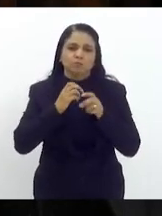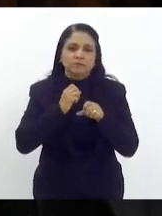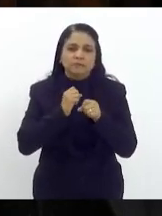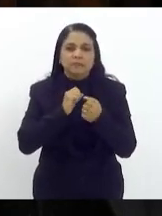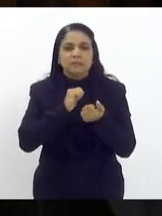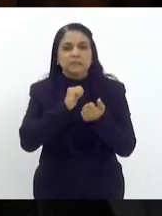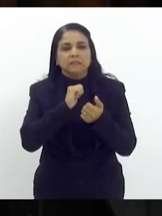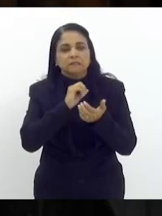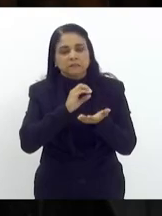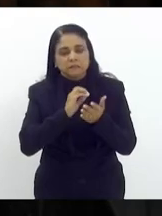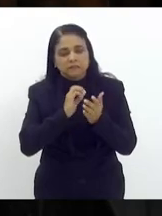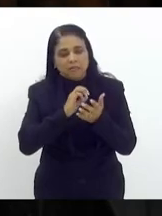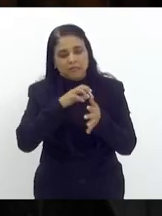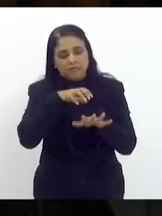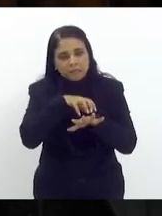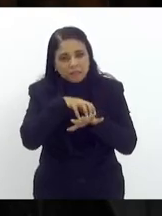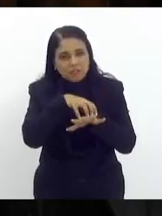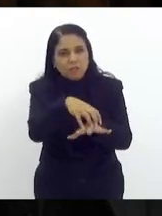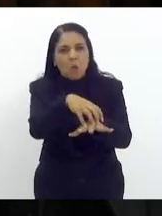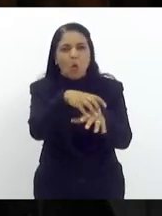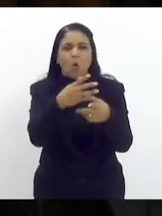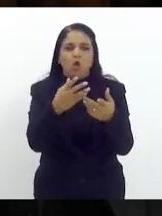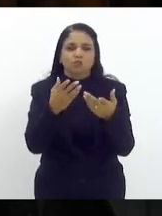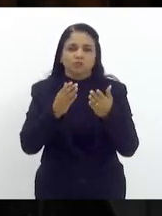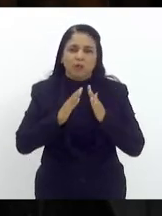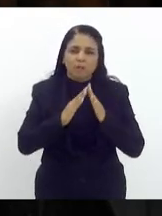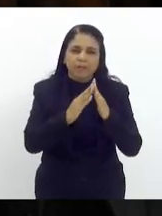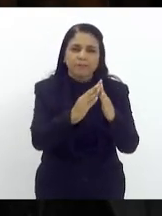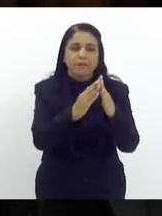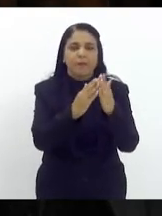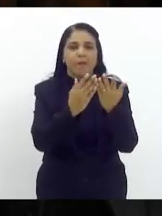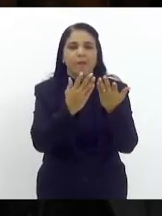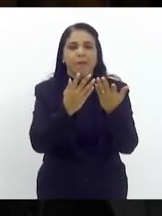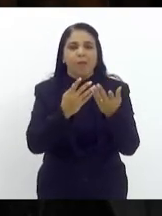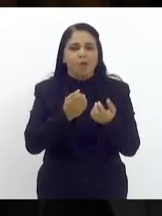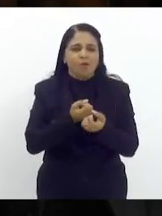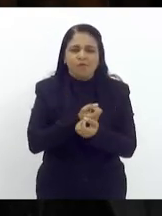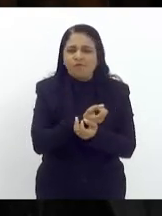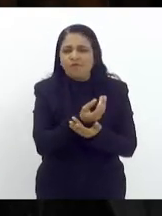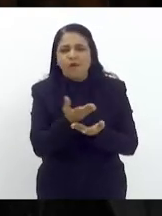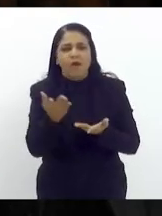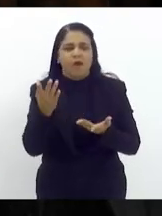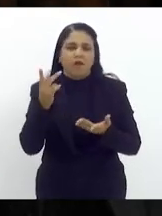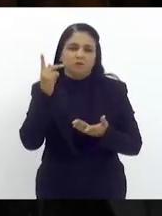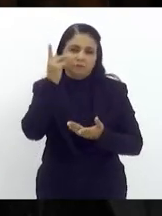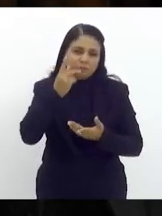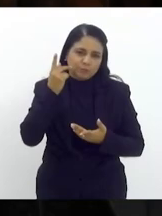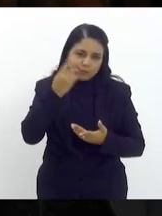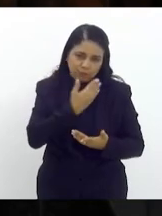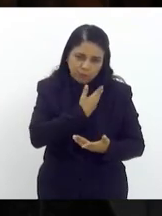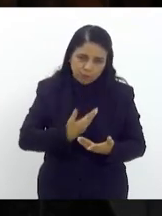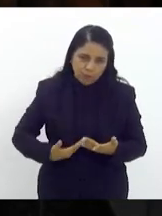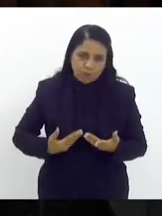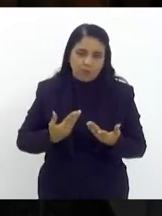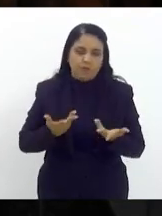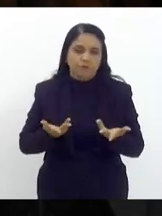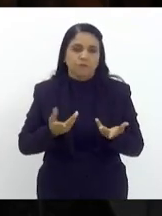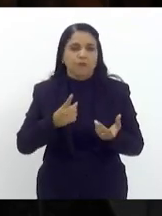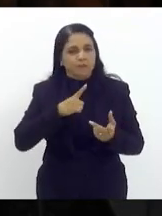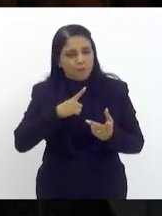tantas políticas públicas que estão precárias e senhor presidente para fechar